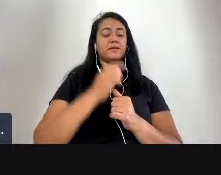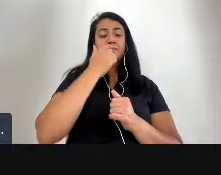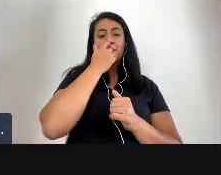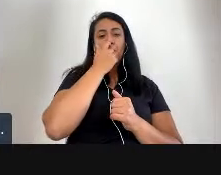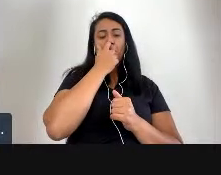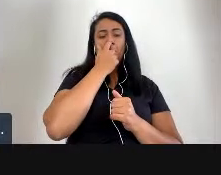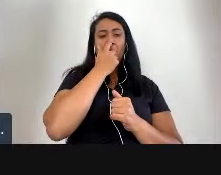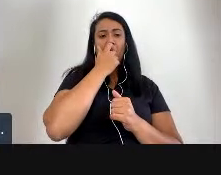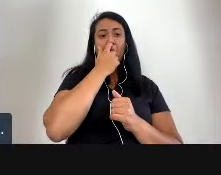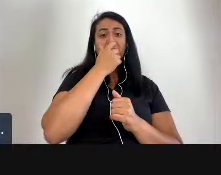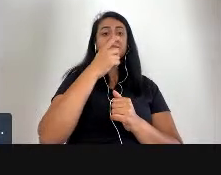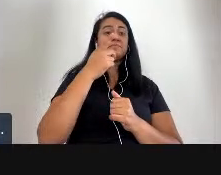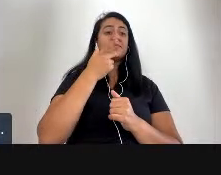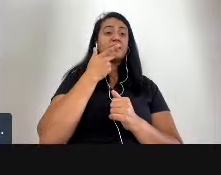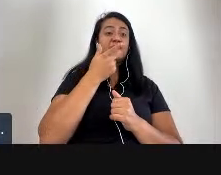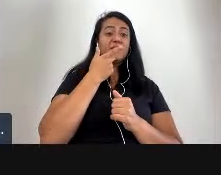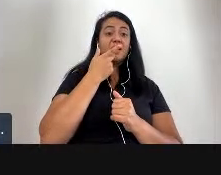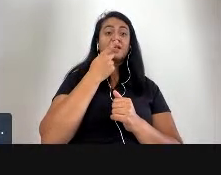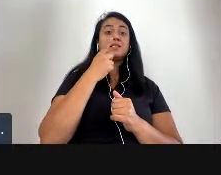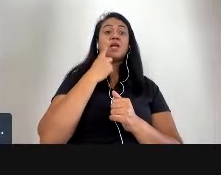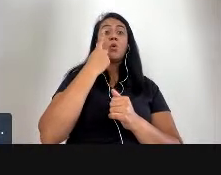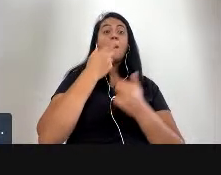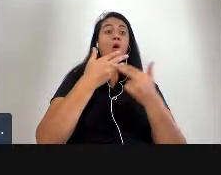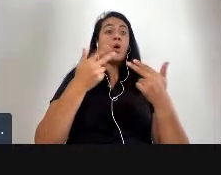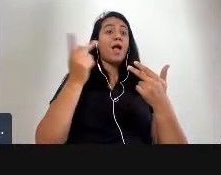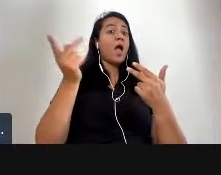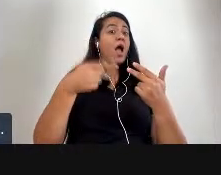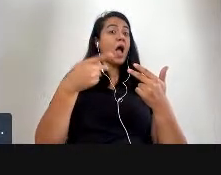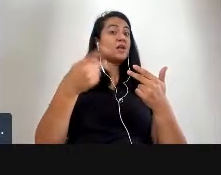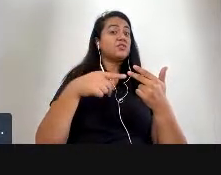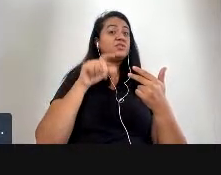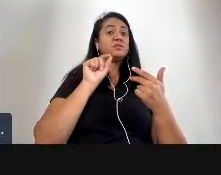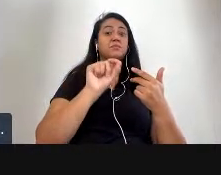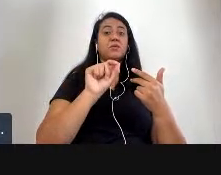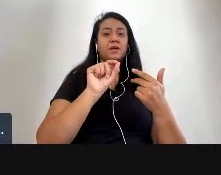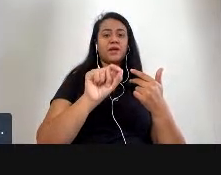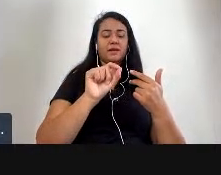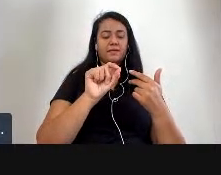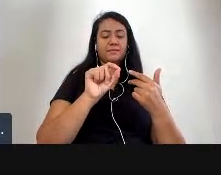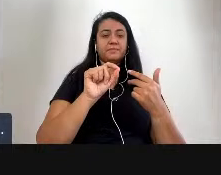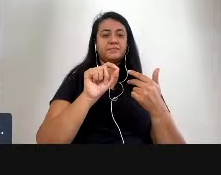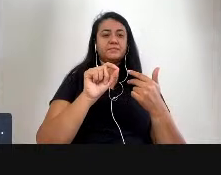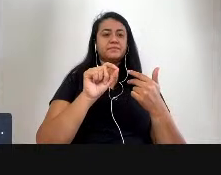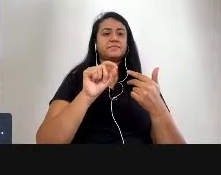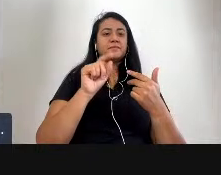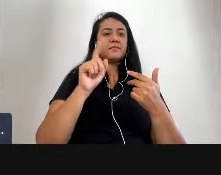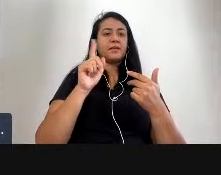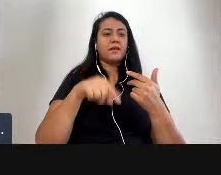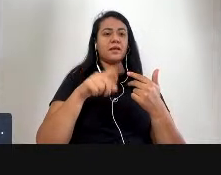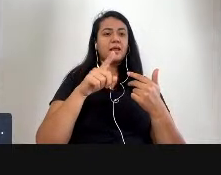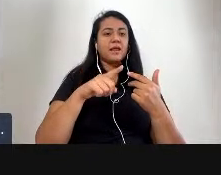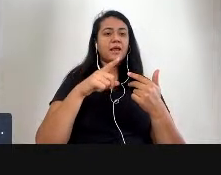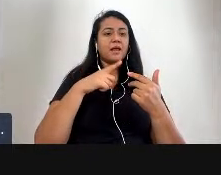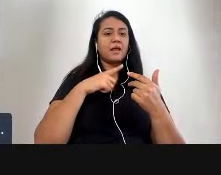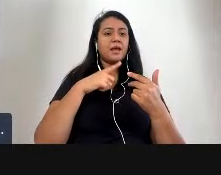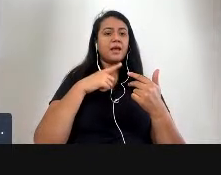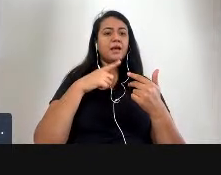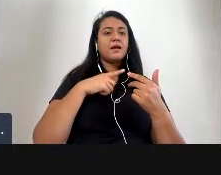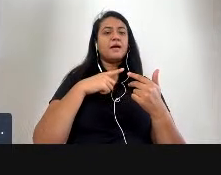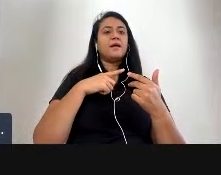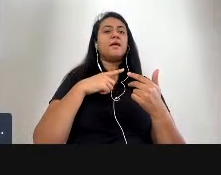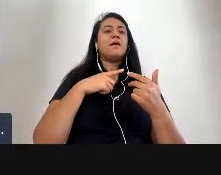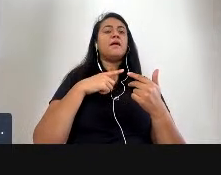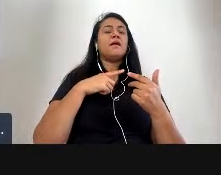uma coisa erradíssima isso aí a Coecroft ela também vai no mesmo